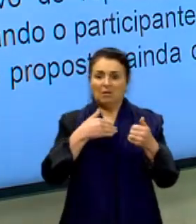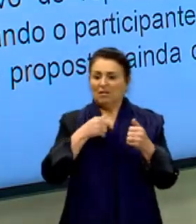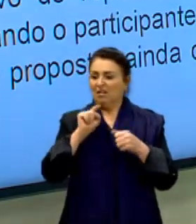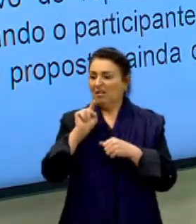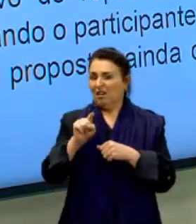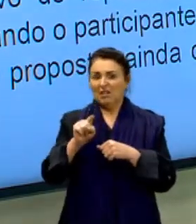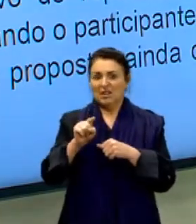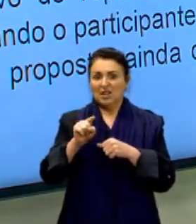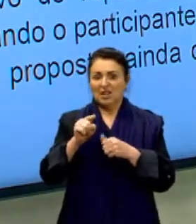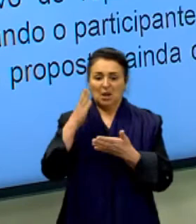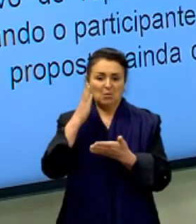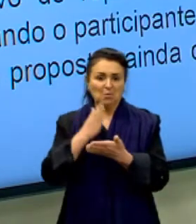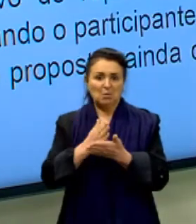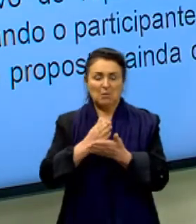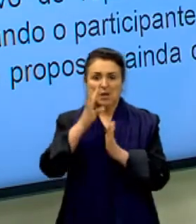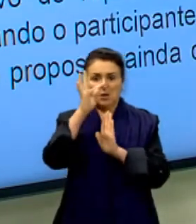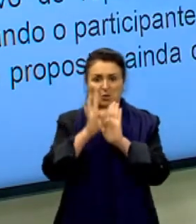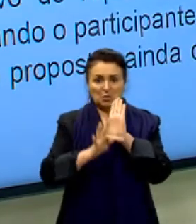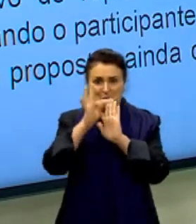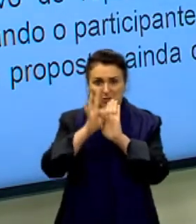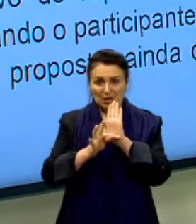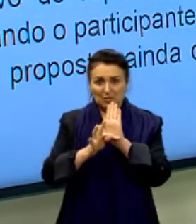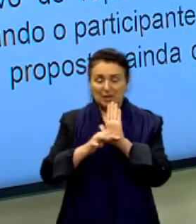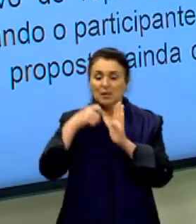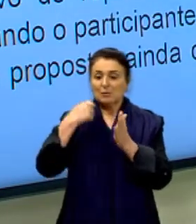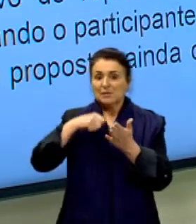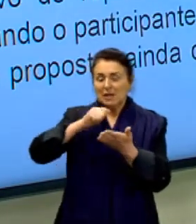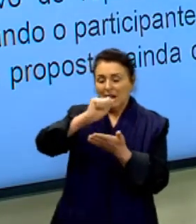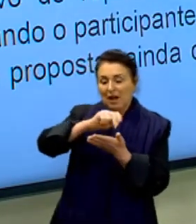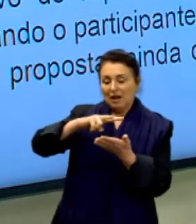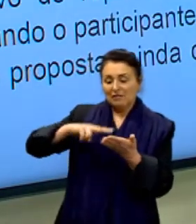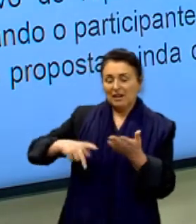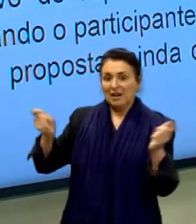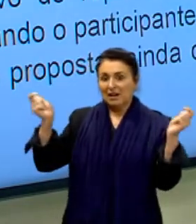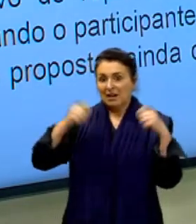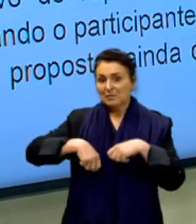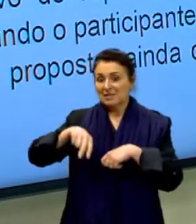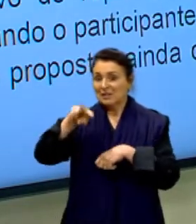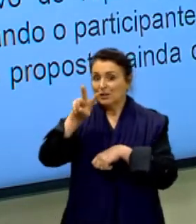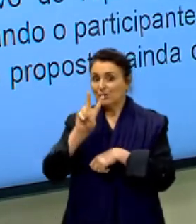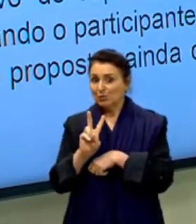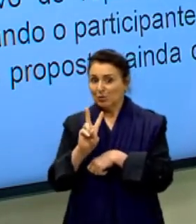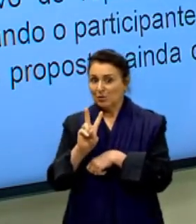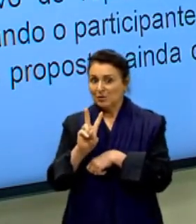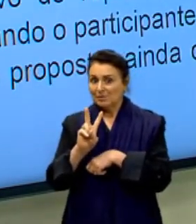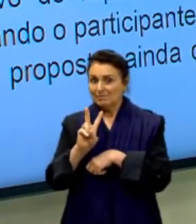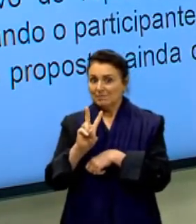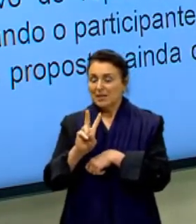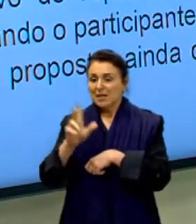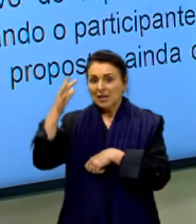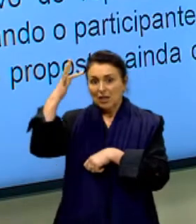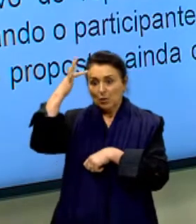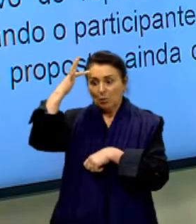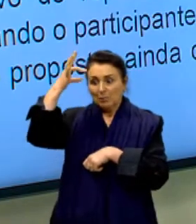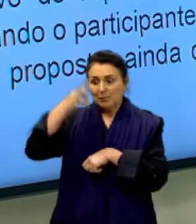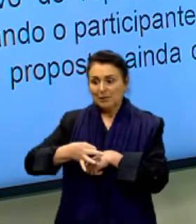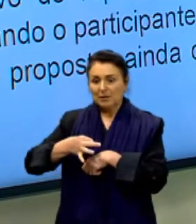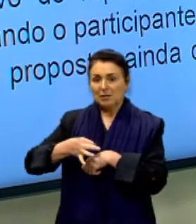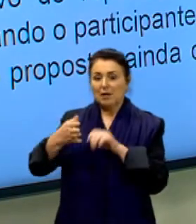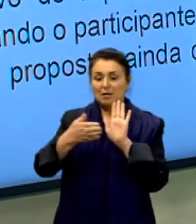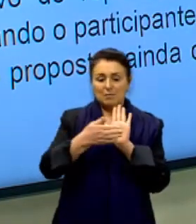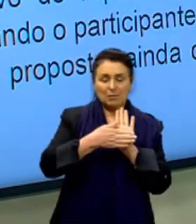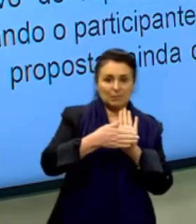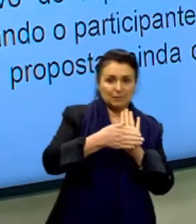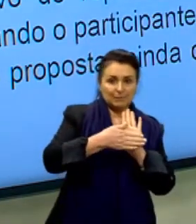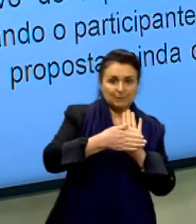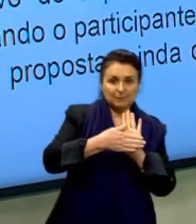esses três critérios que vão avaliar a competência dois de vocês, além de compreender a proposta, né,